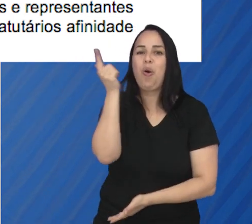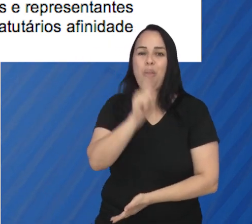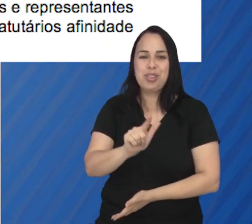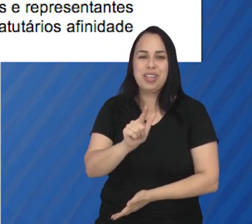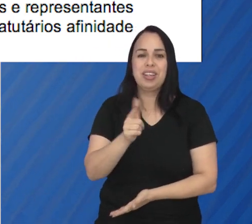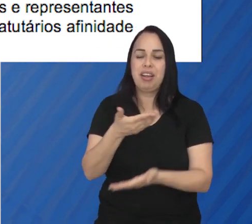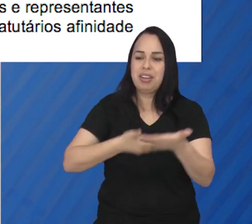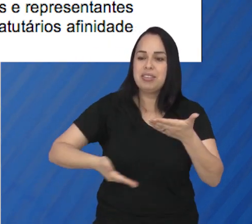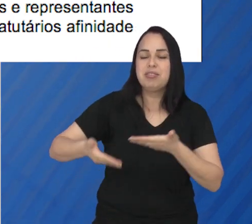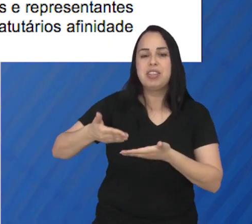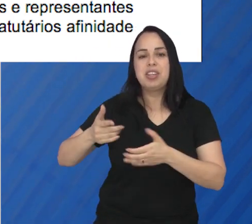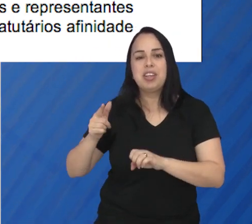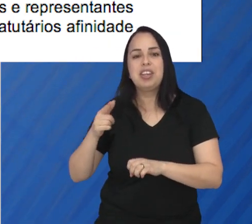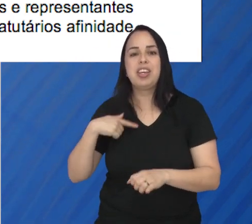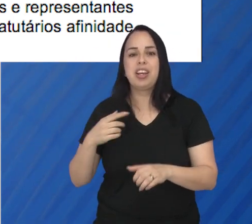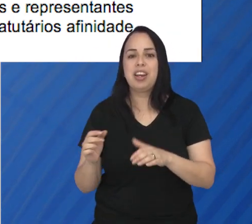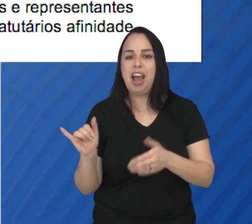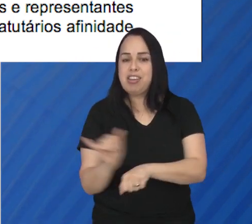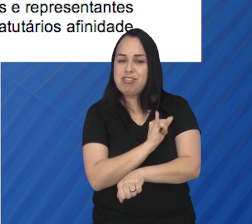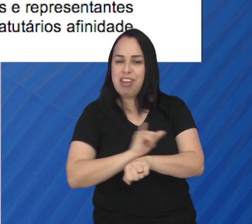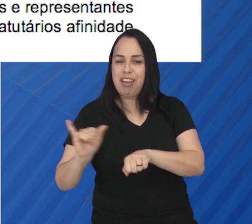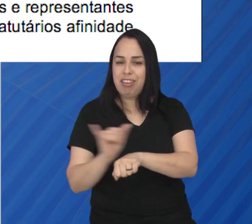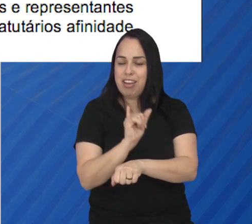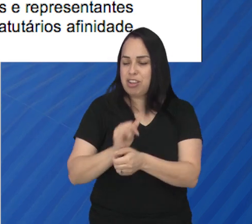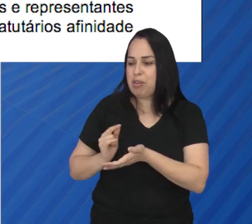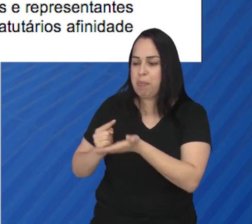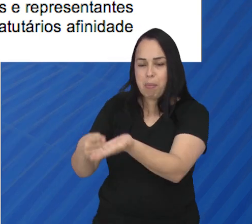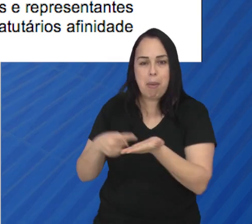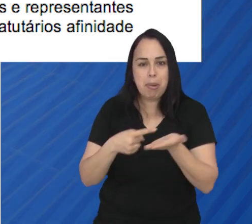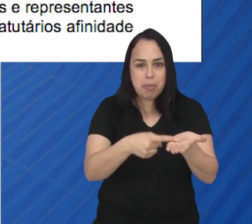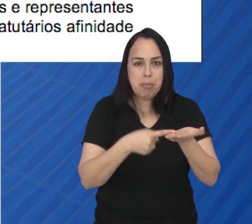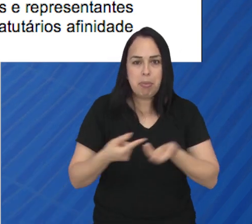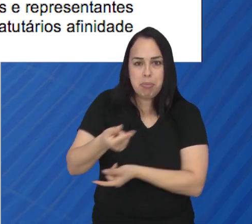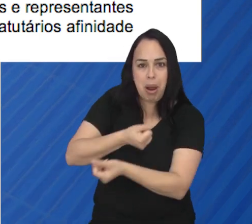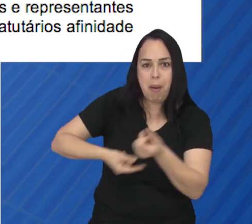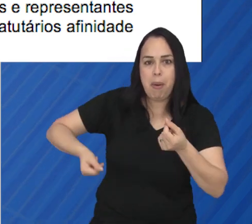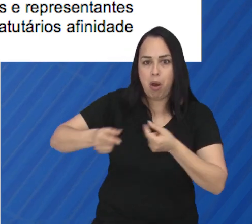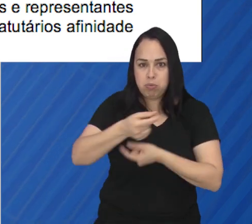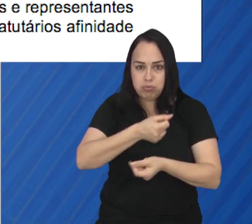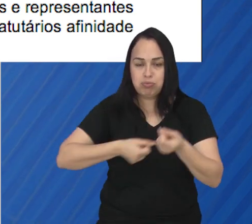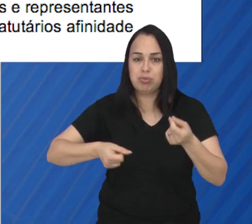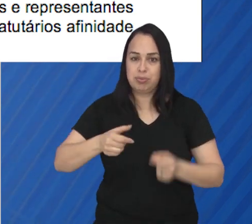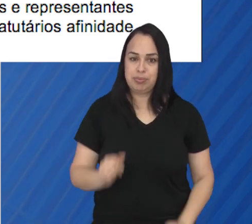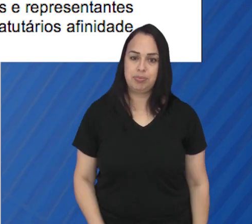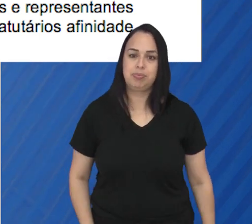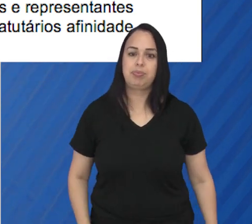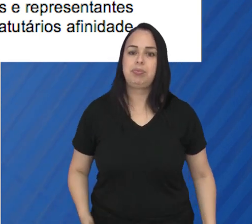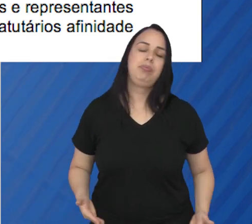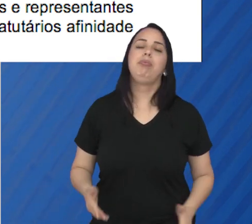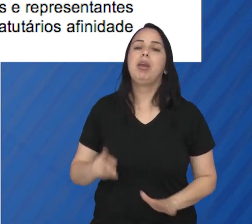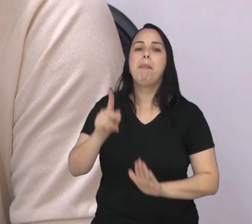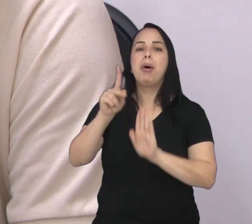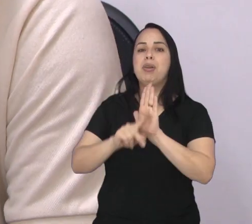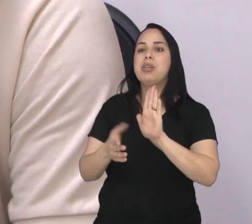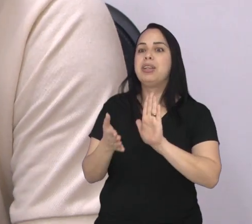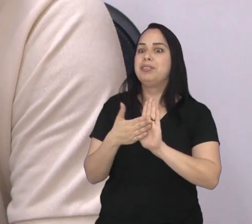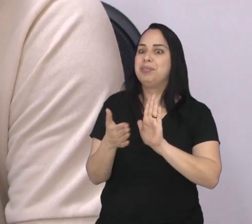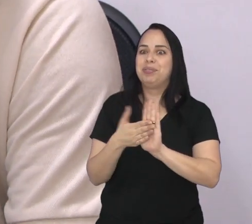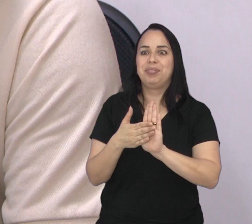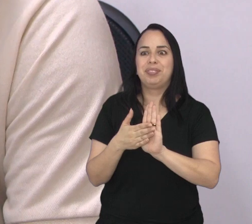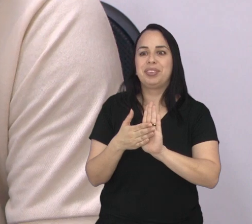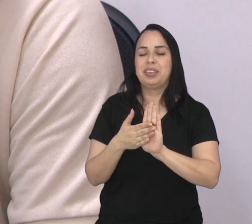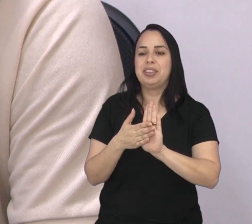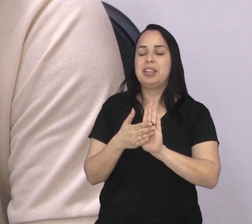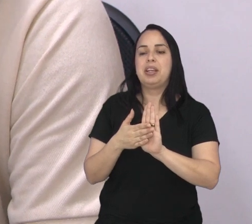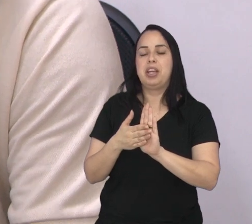de experiências e sejam desenvolvidos negócios solidários para o fortalecimento econômico desse segmento. Esse projeto